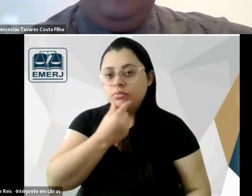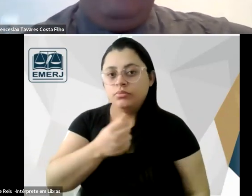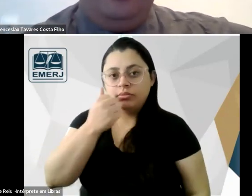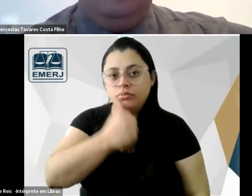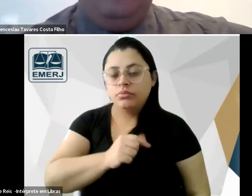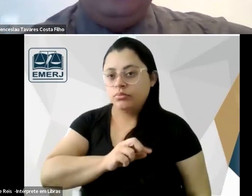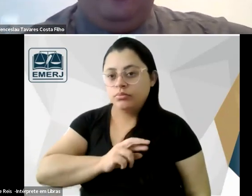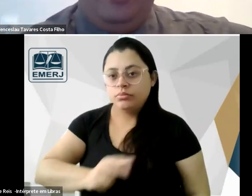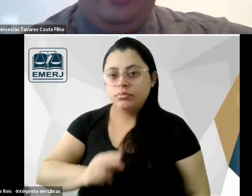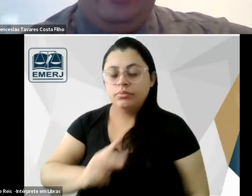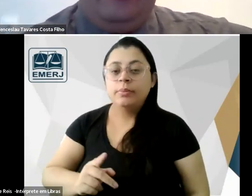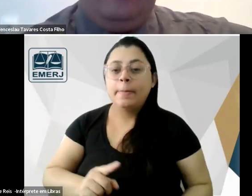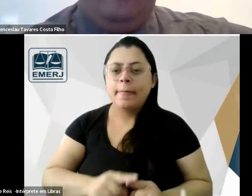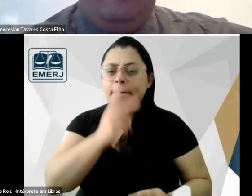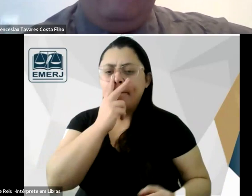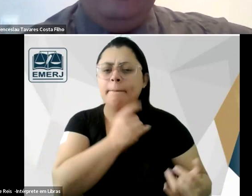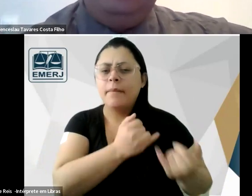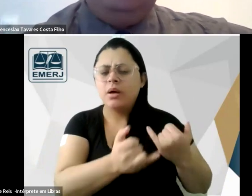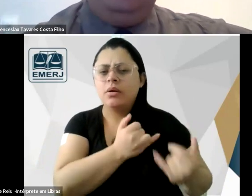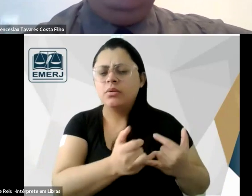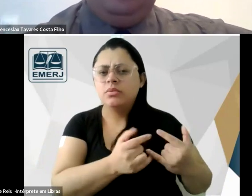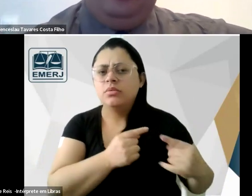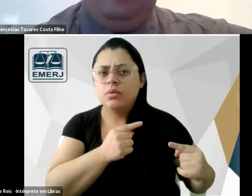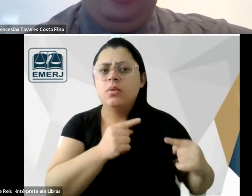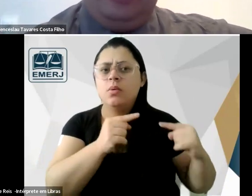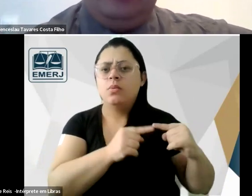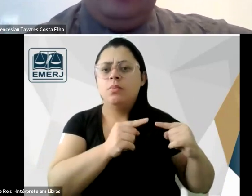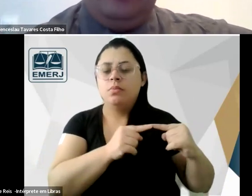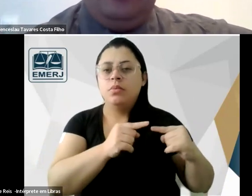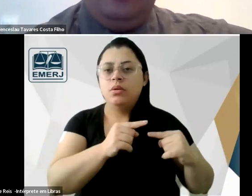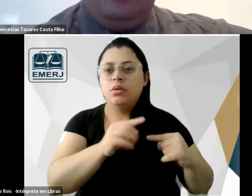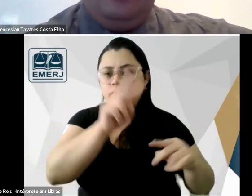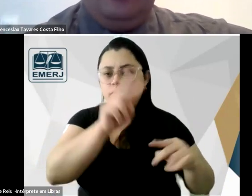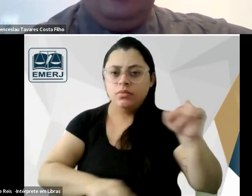mais uma vez coerente com a visão historicista de Tobias